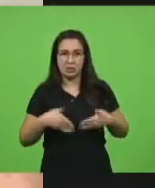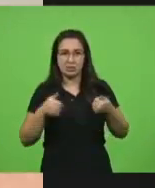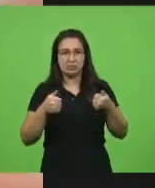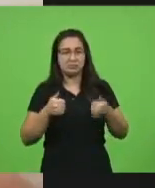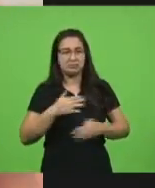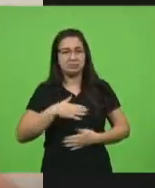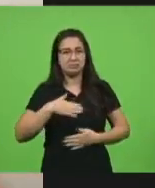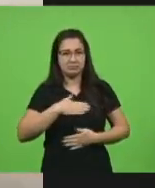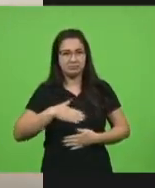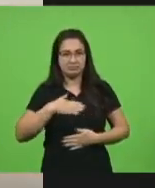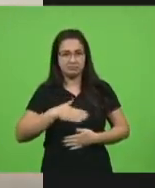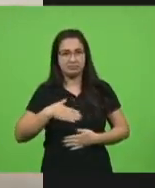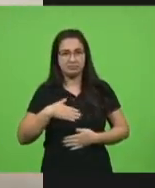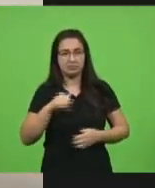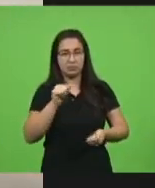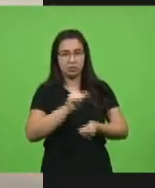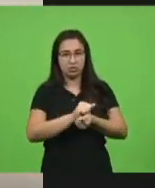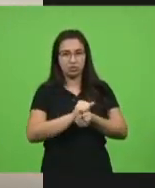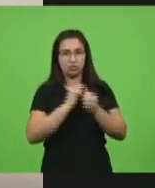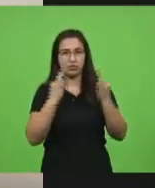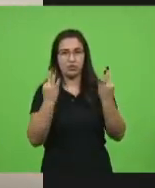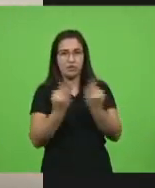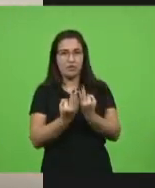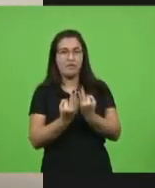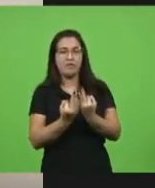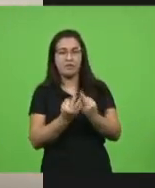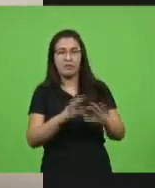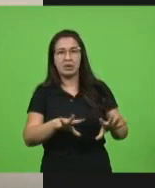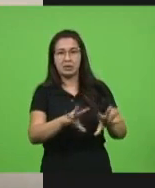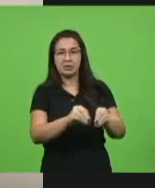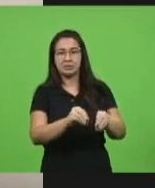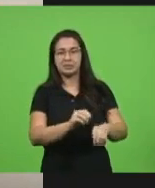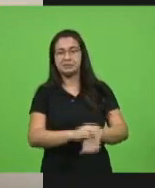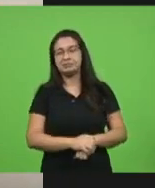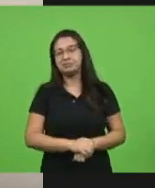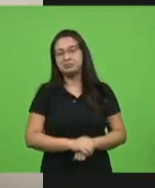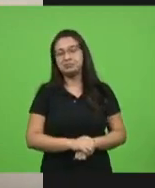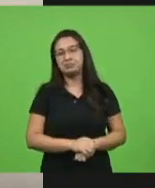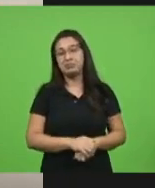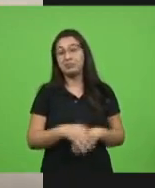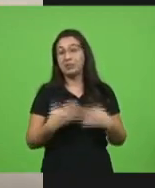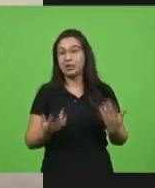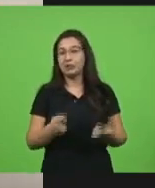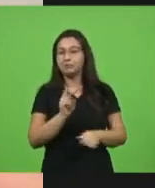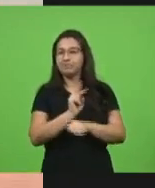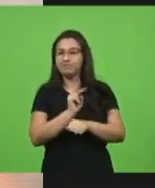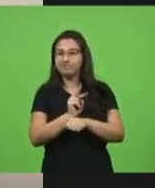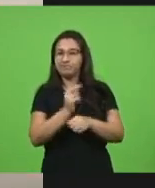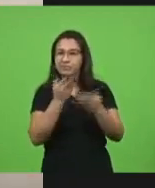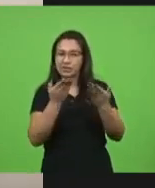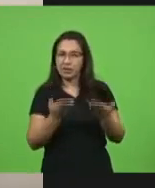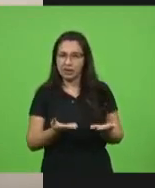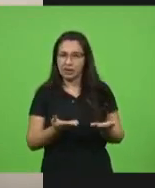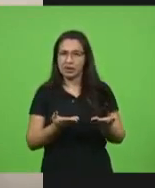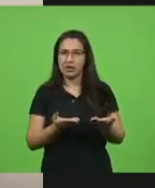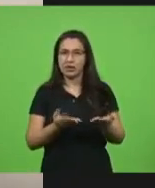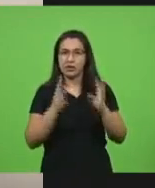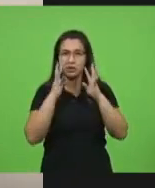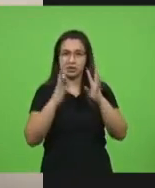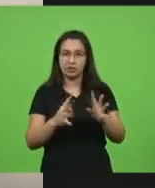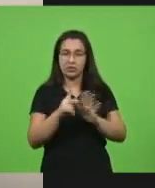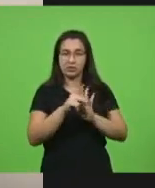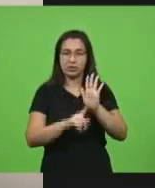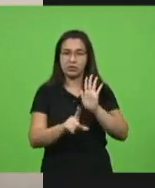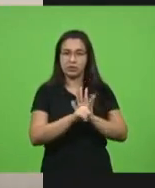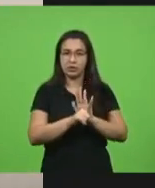família, seus filhos e filhas. Então, nós estamos acompanhando este projeto de lei, que, no momento, ele